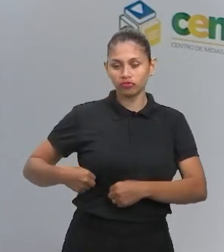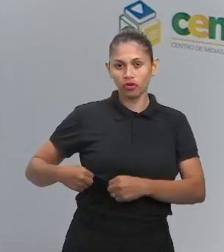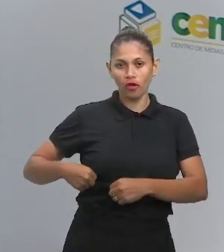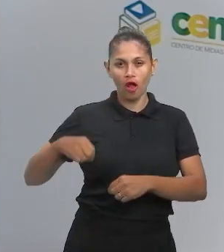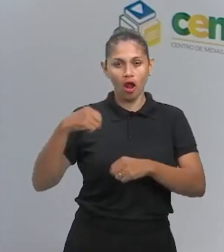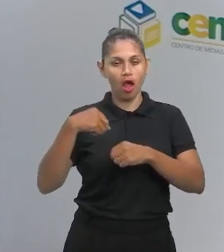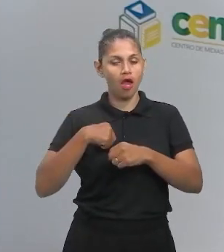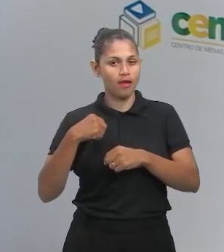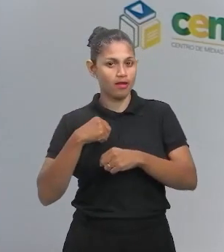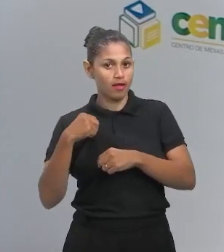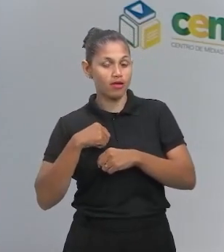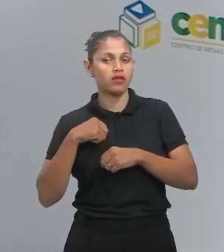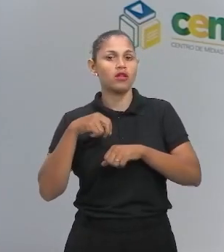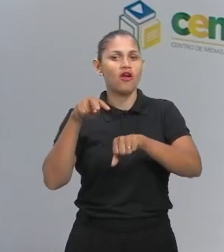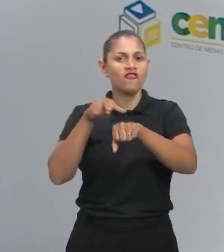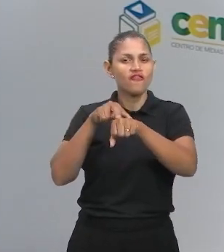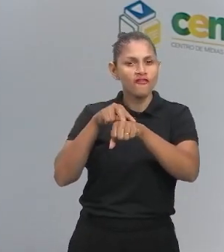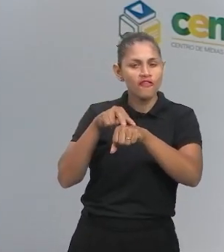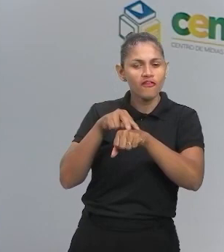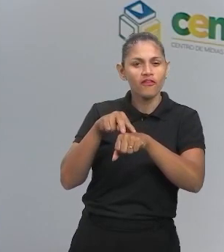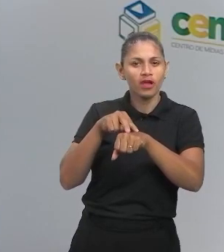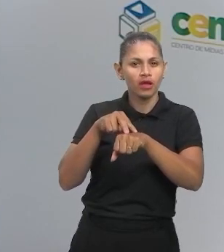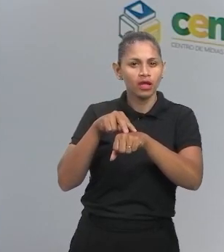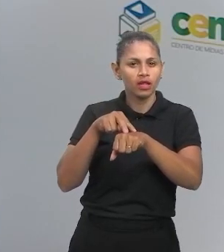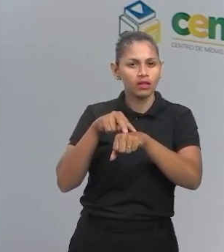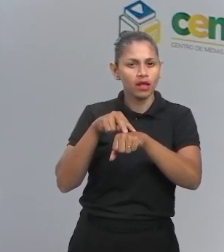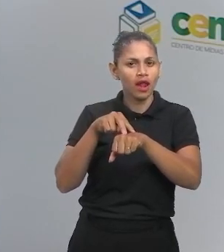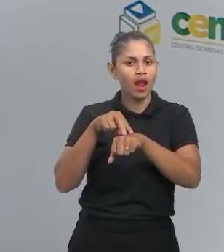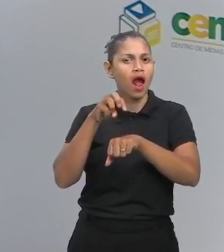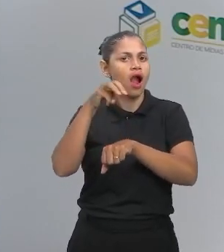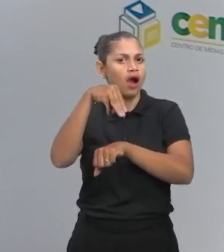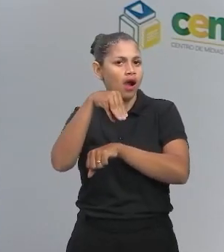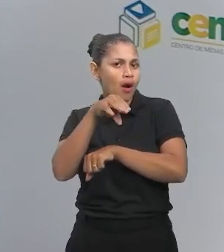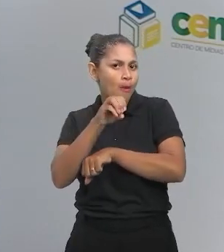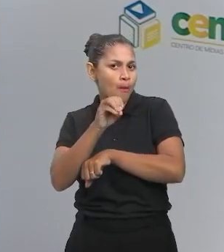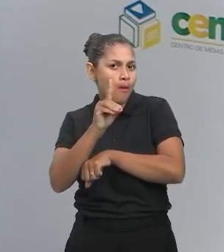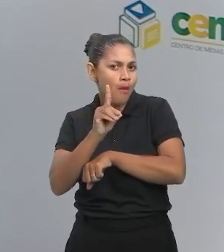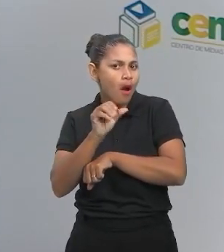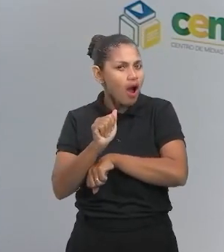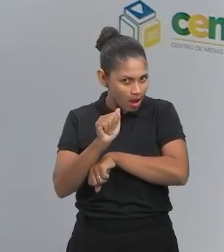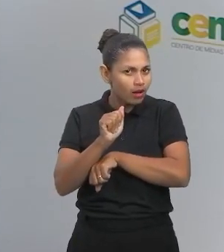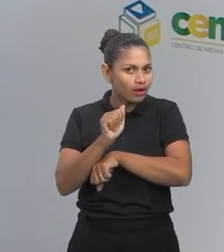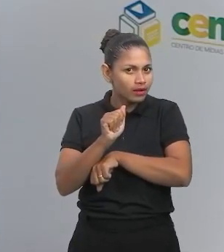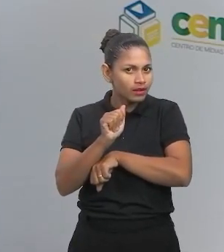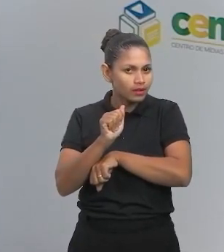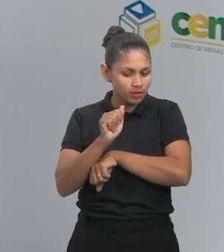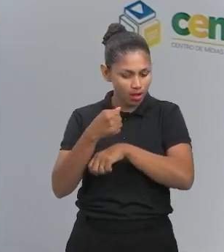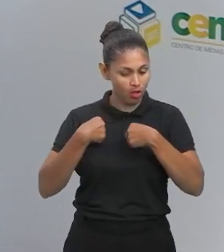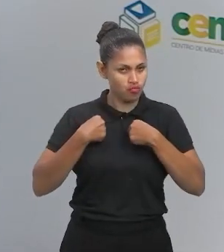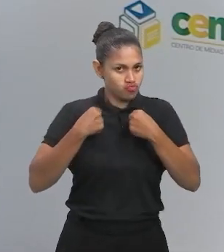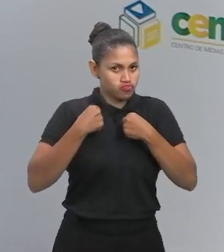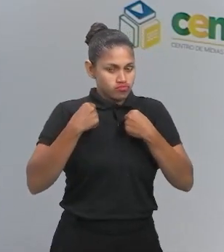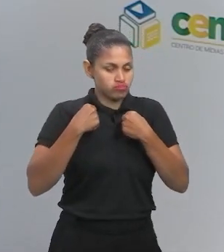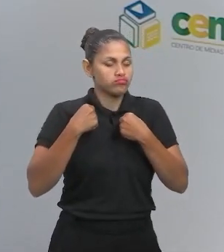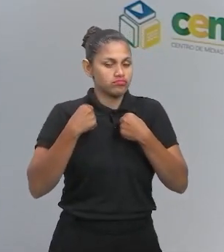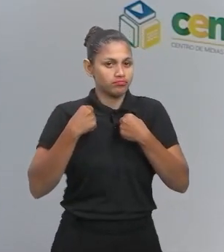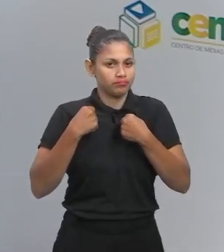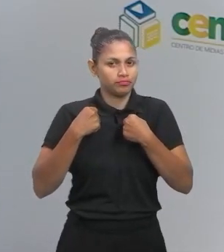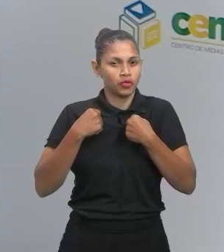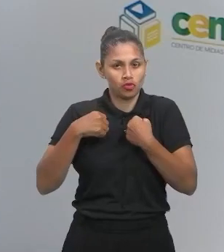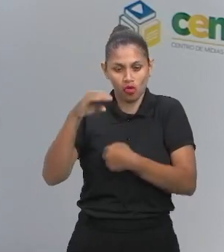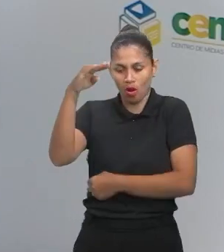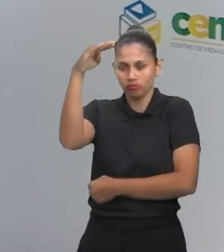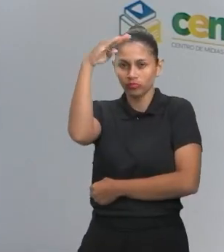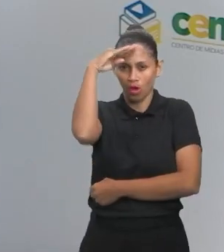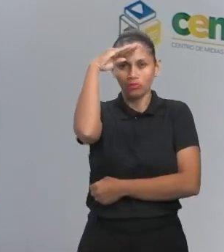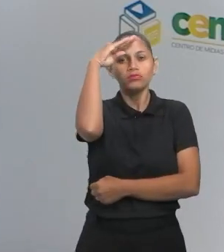exército. Vocês acham que eu estou na moda? Se eu estivesse no exército, eu estaria na moda, porque várias pessoas estariam usando roupas parecidas.